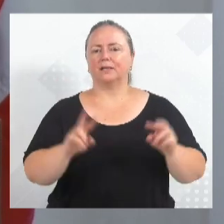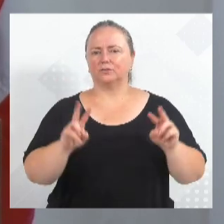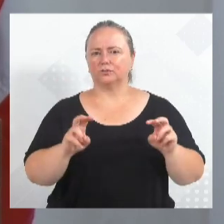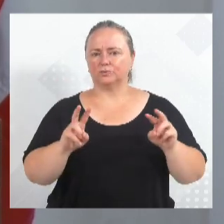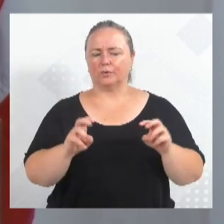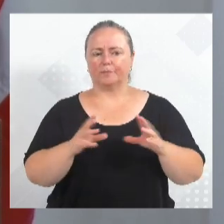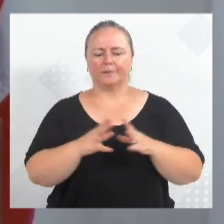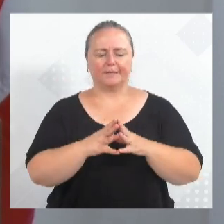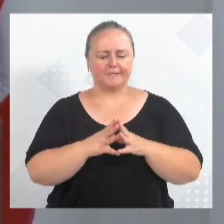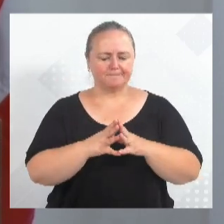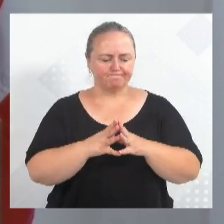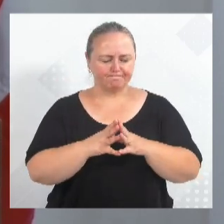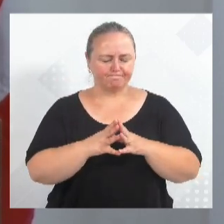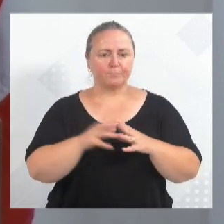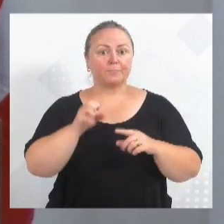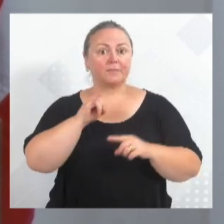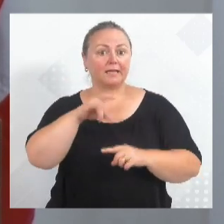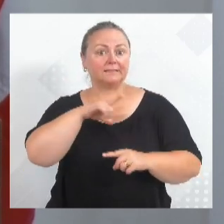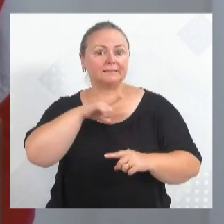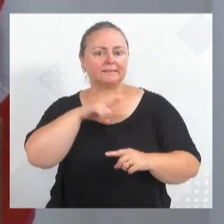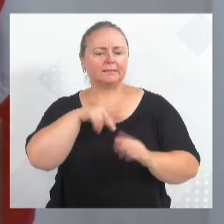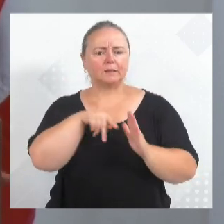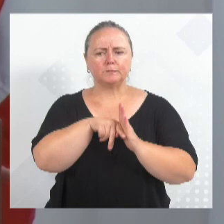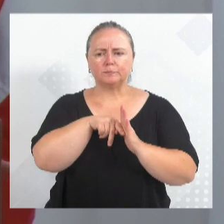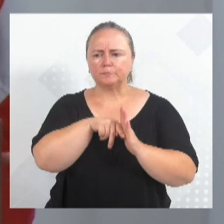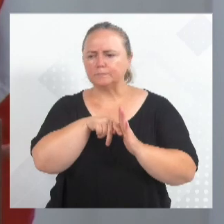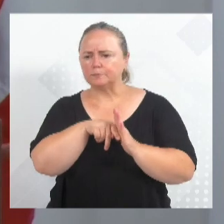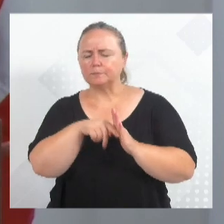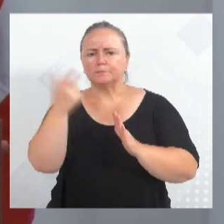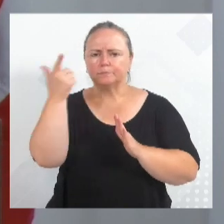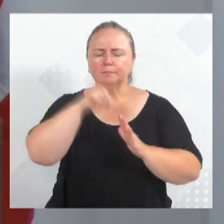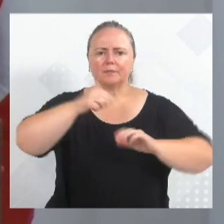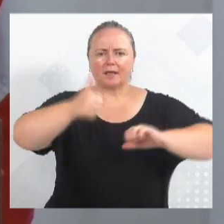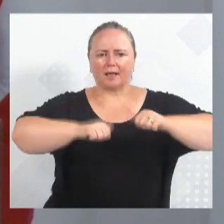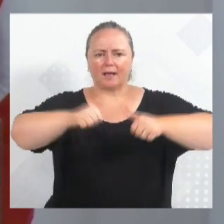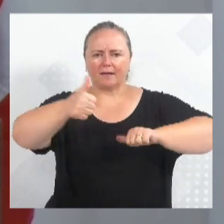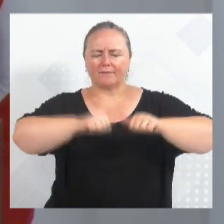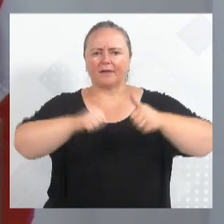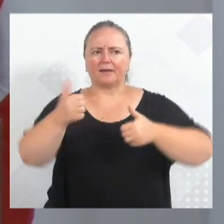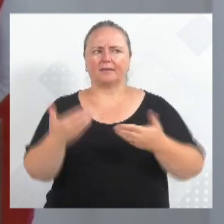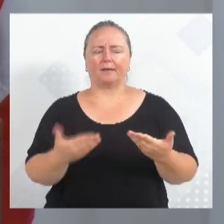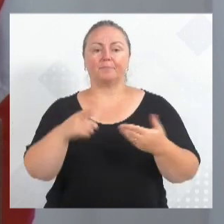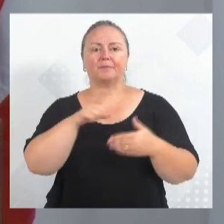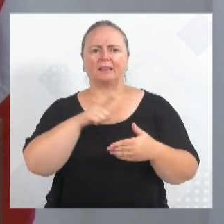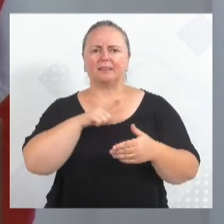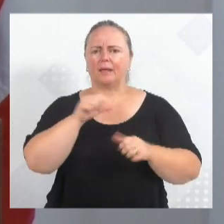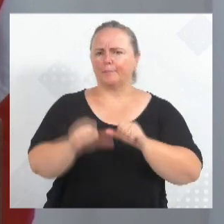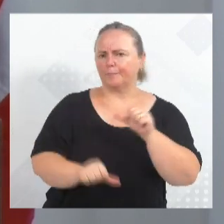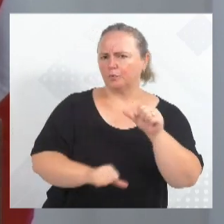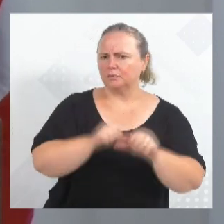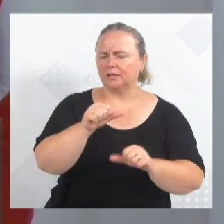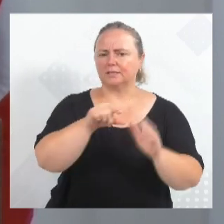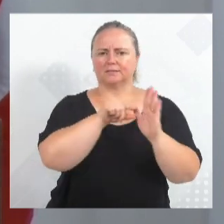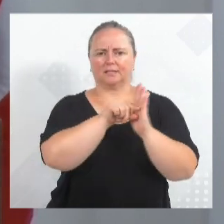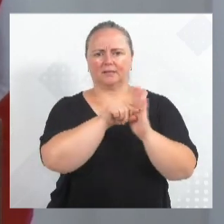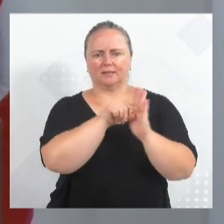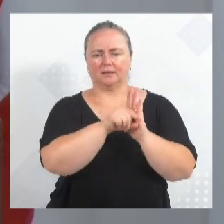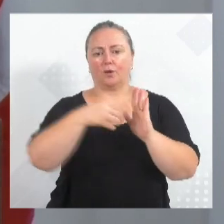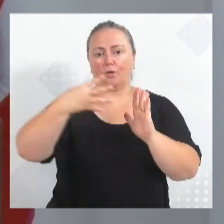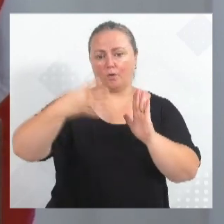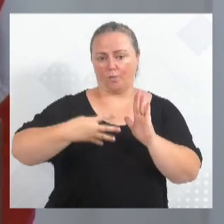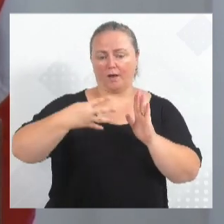se há algum estudo em curso para avaliar as possíveis alterações no inciso 4º do artigo